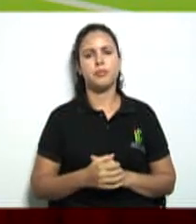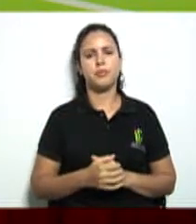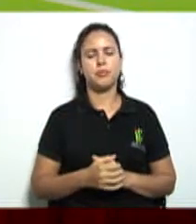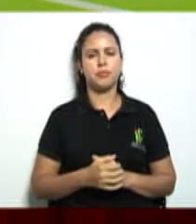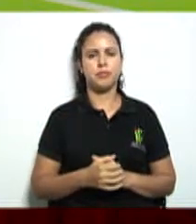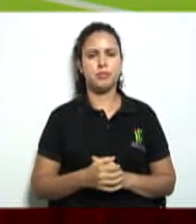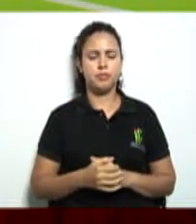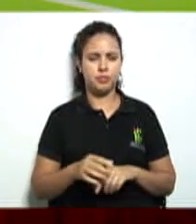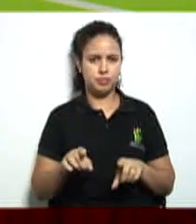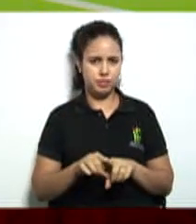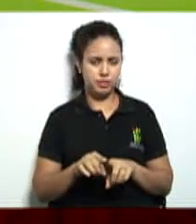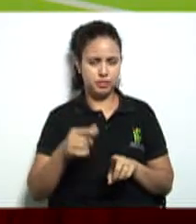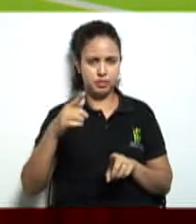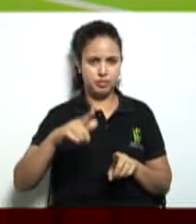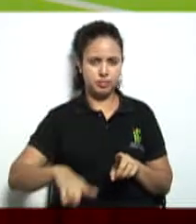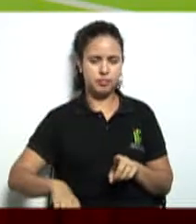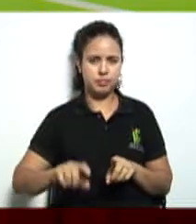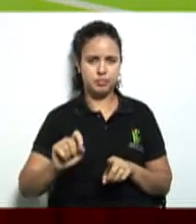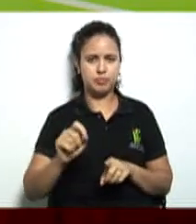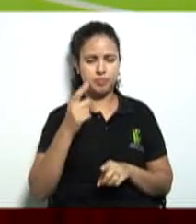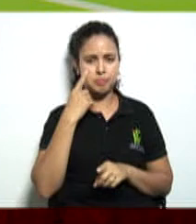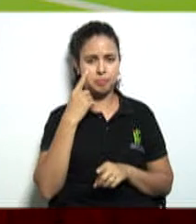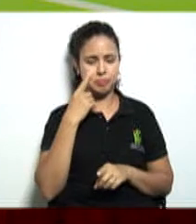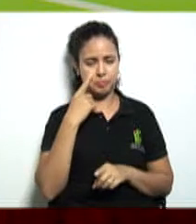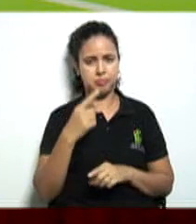quem mais está pedindo um oi vamos ver